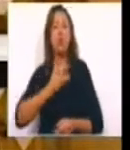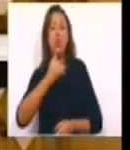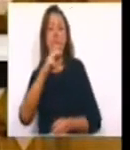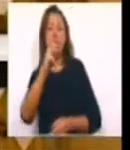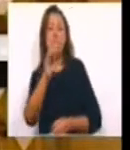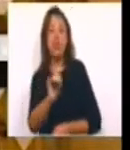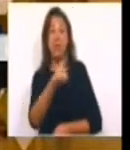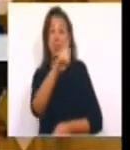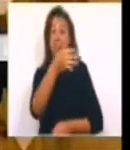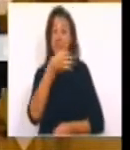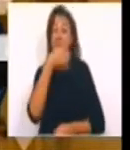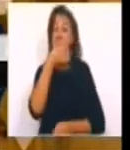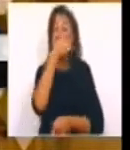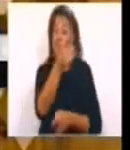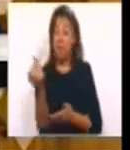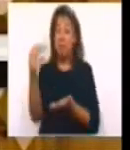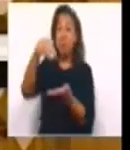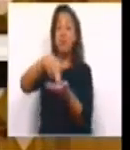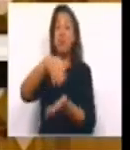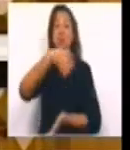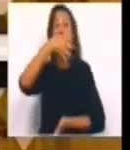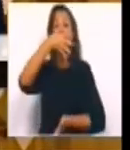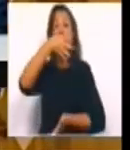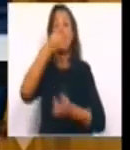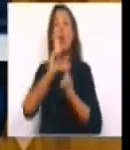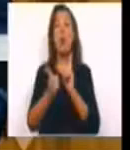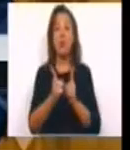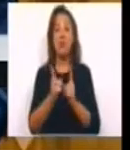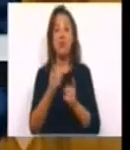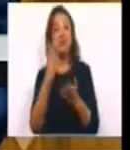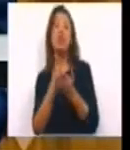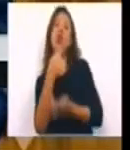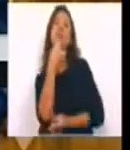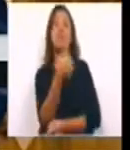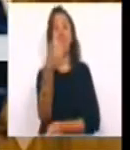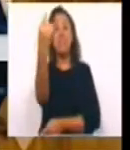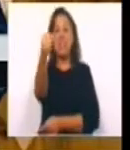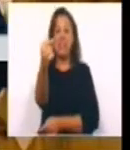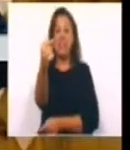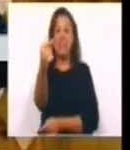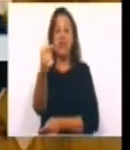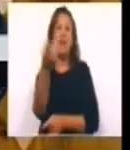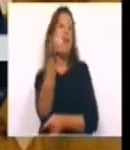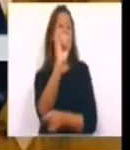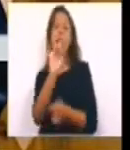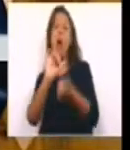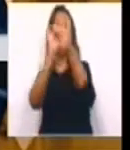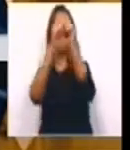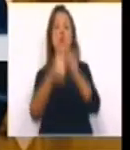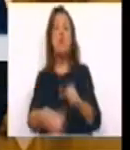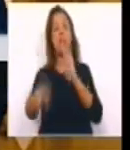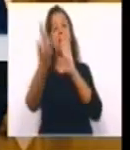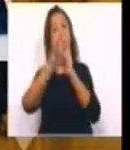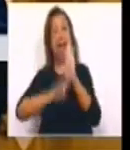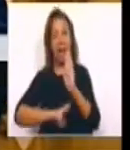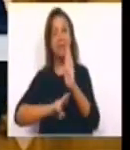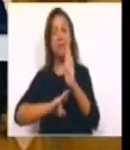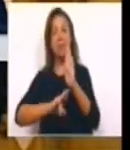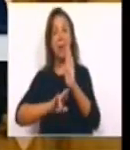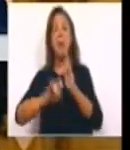história do debate parlamentar. O que o Sr. veio aqui dizer foi simplesmente isto. Não mexam nas regras para que